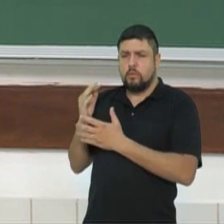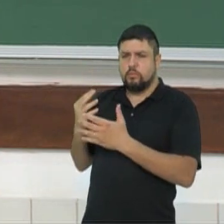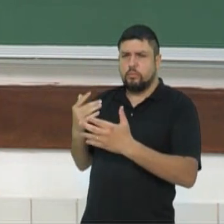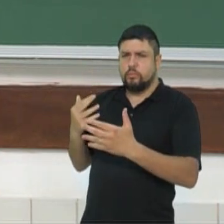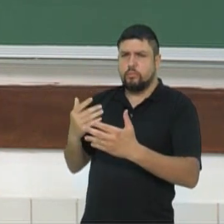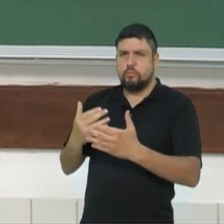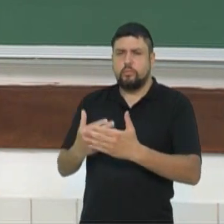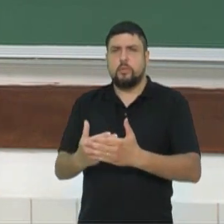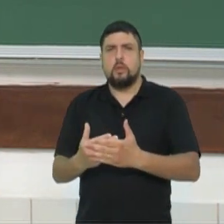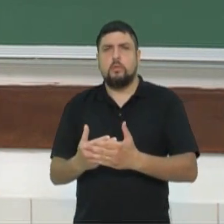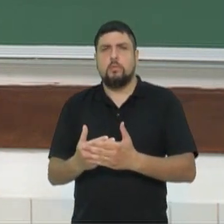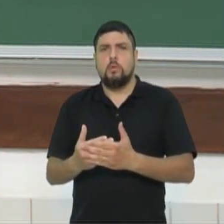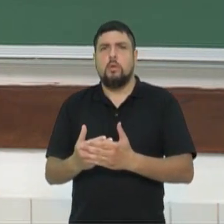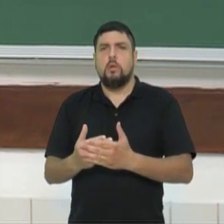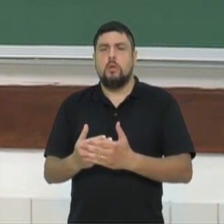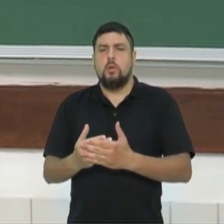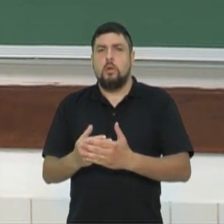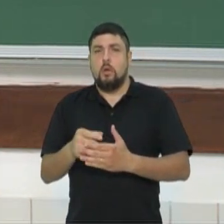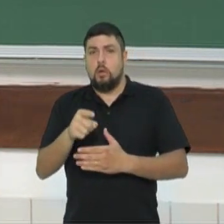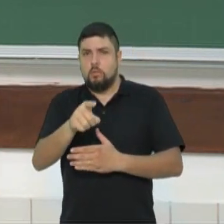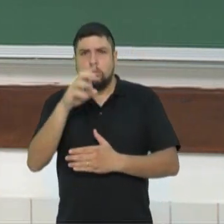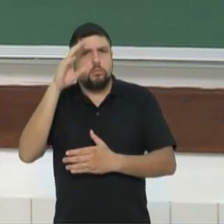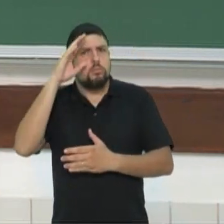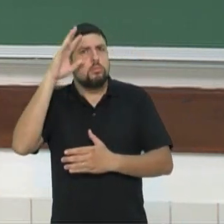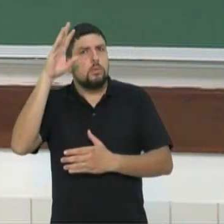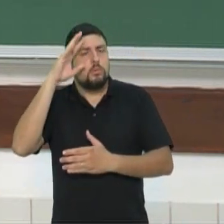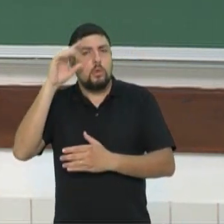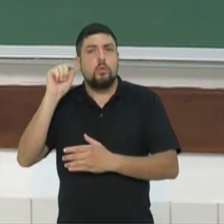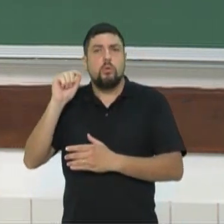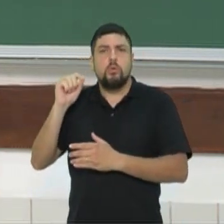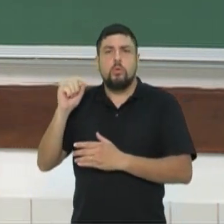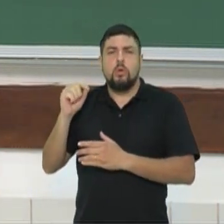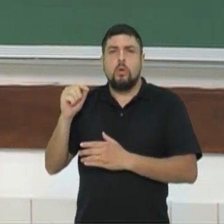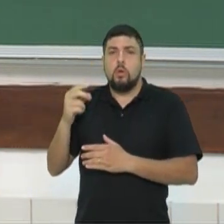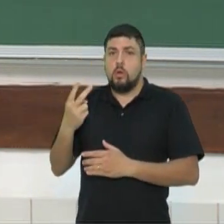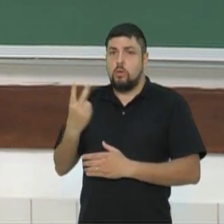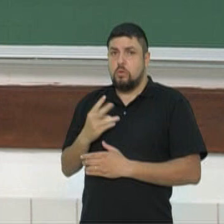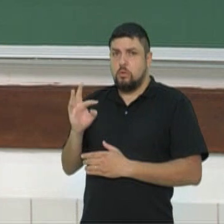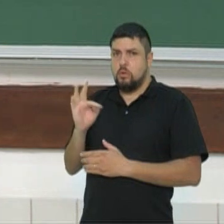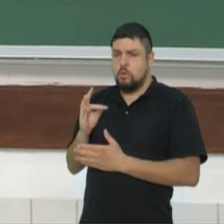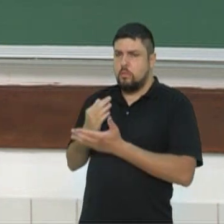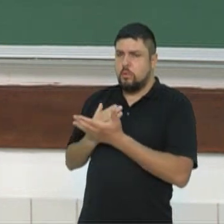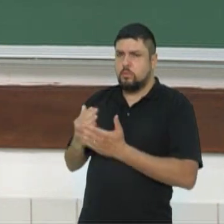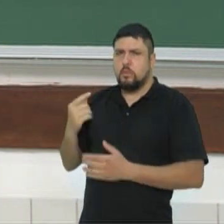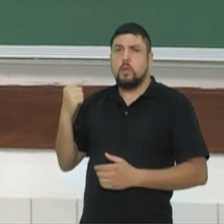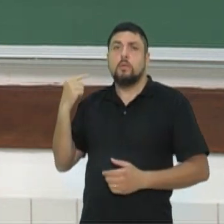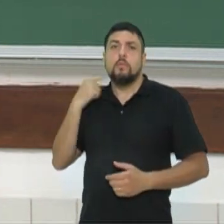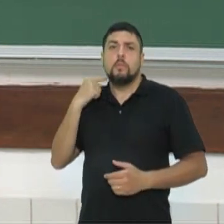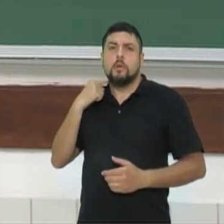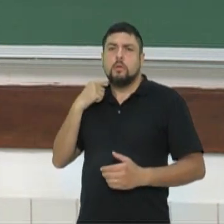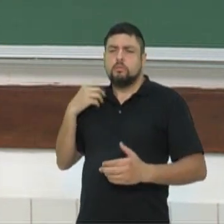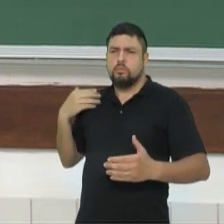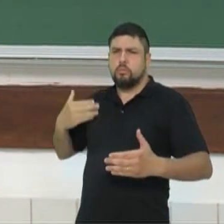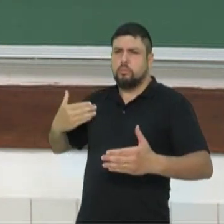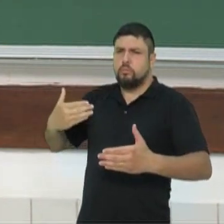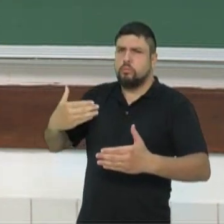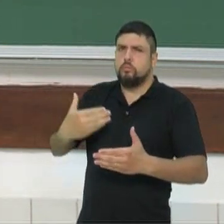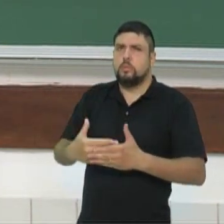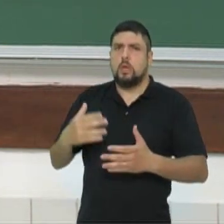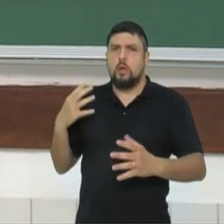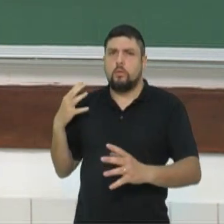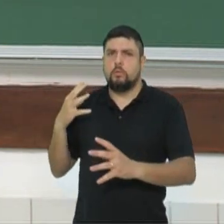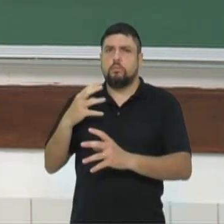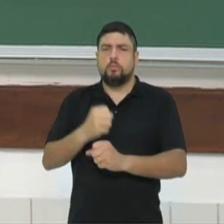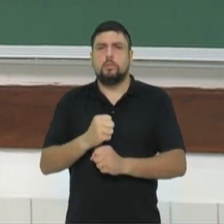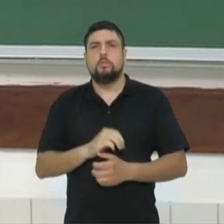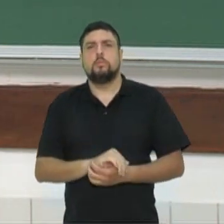nós estamos desde o fim de maio trabalhando com os conteúdos do segundo trimestre, está na hora da gente fazer um apanhado geral. Na aula de hoje